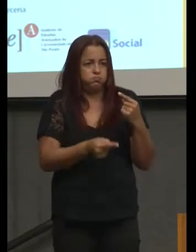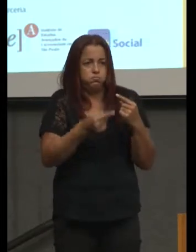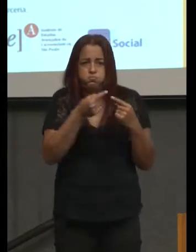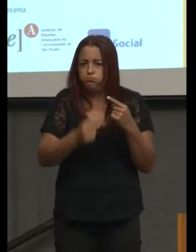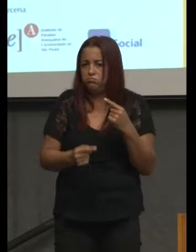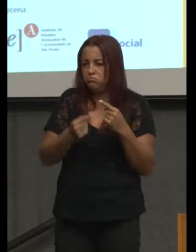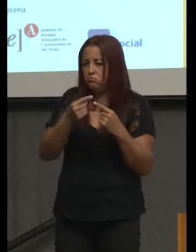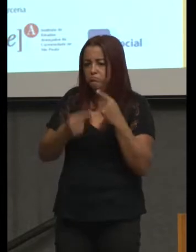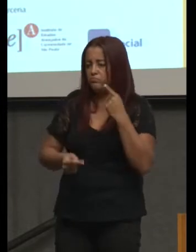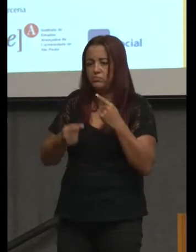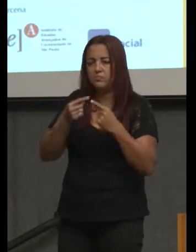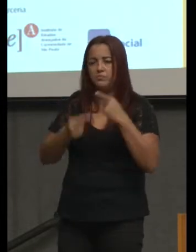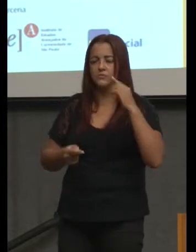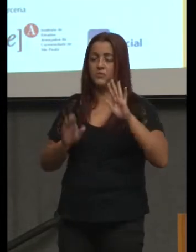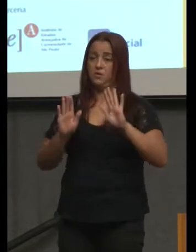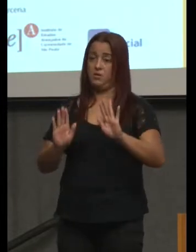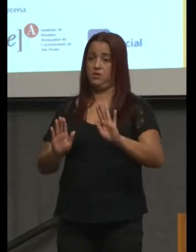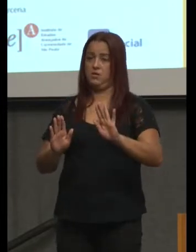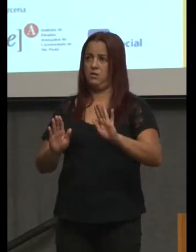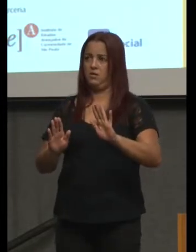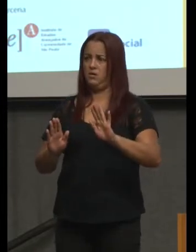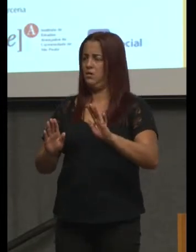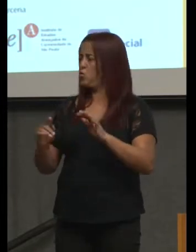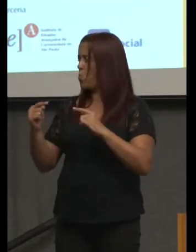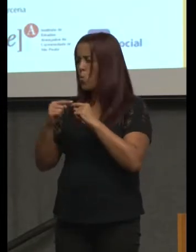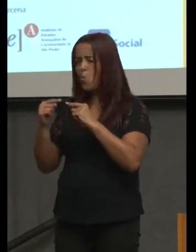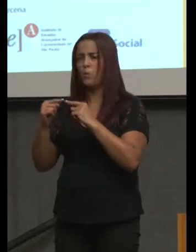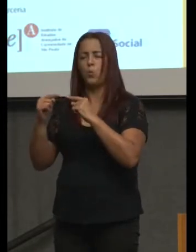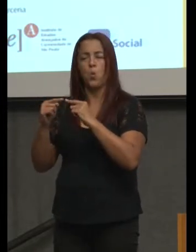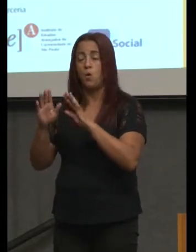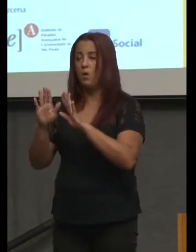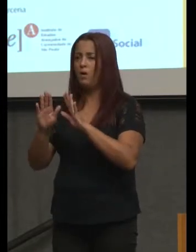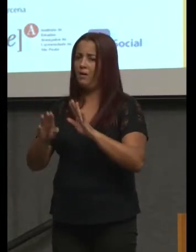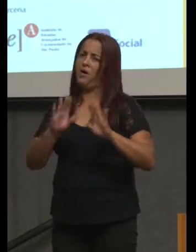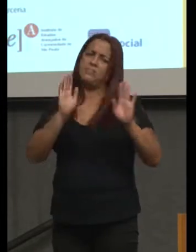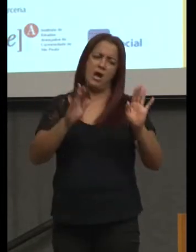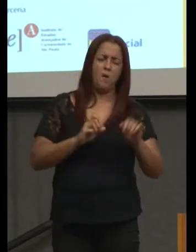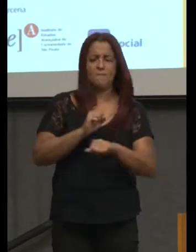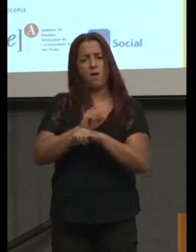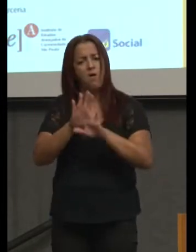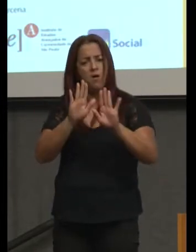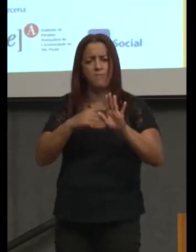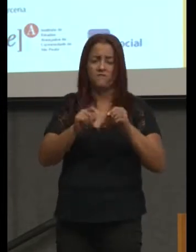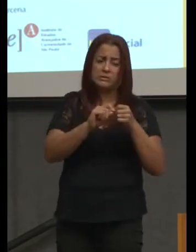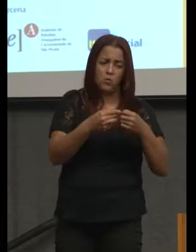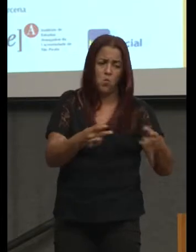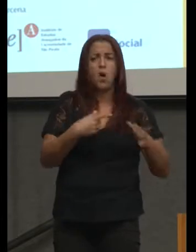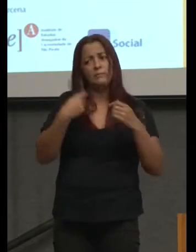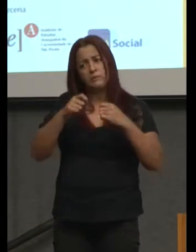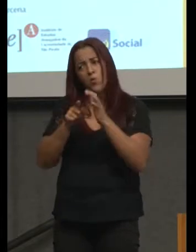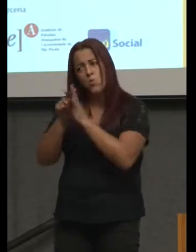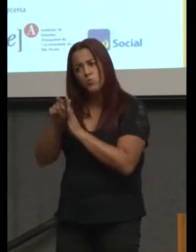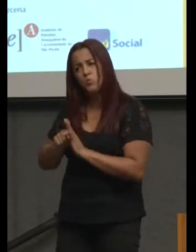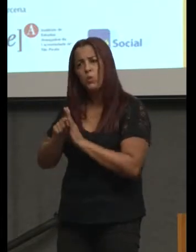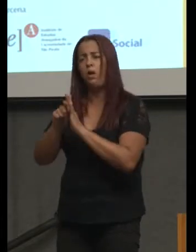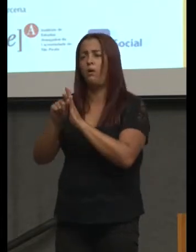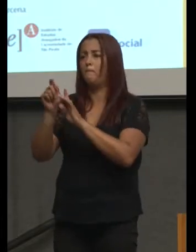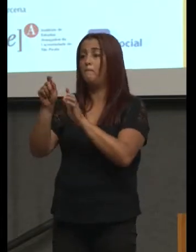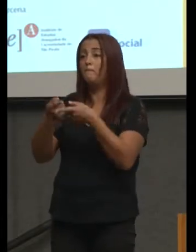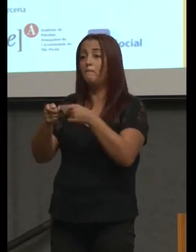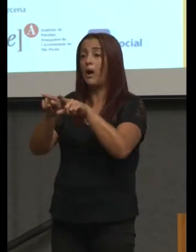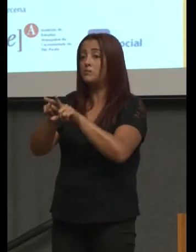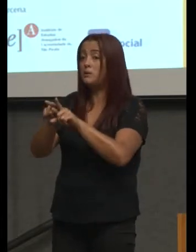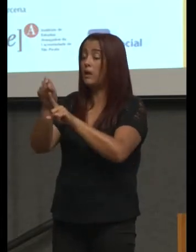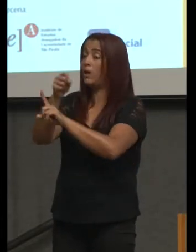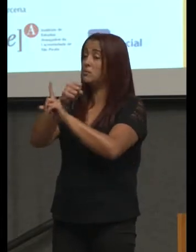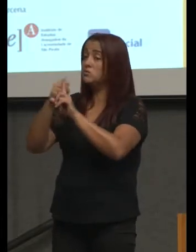nós temos que, para fazer isso, tem que consultar o Itaú Social, que é nosso parceiro, não podemos nos adiantar, etc. Olha, o tempo todo,